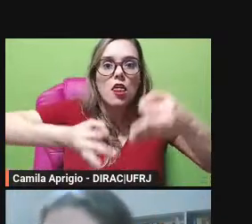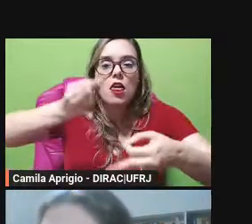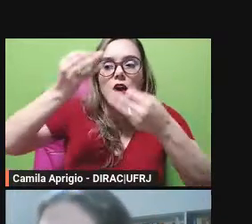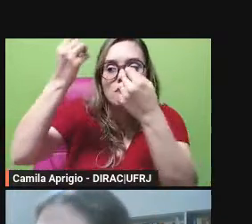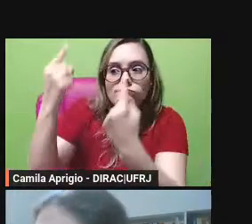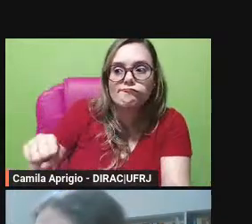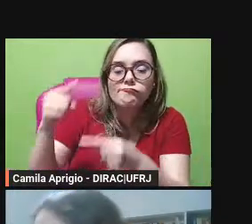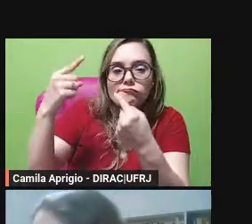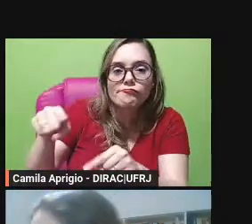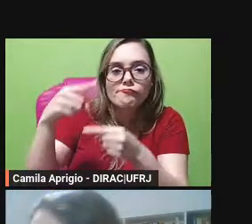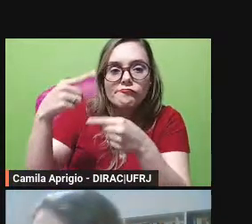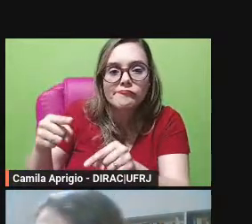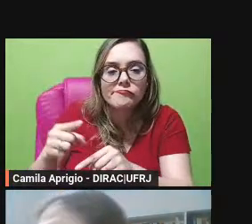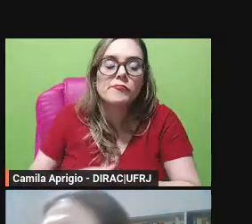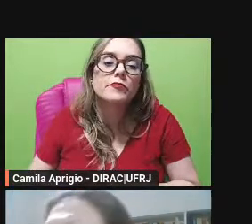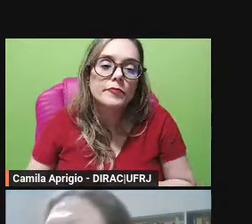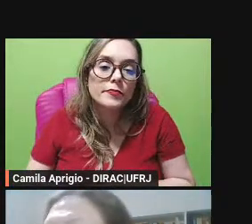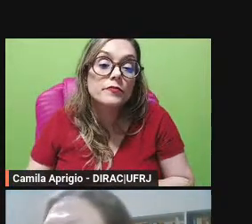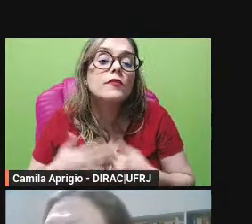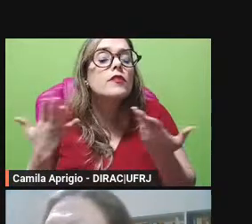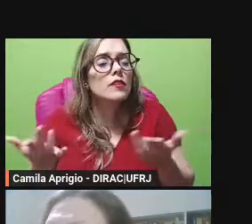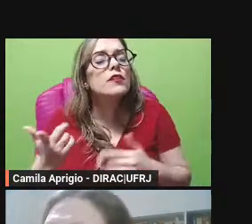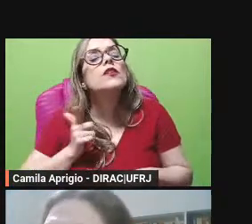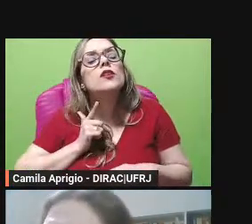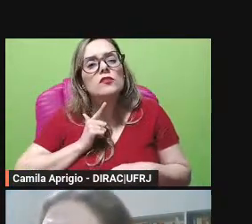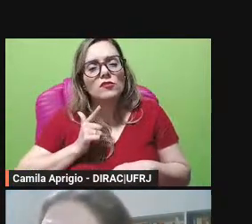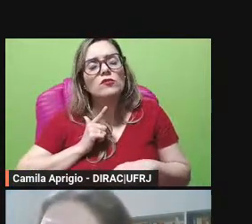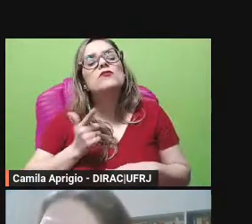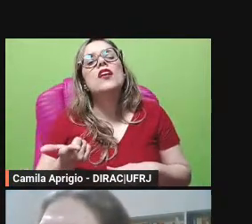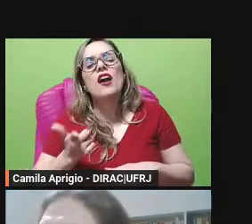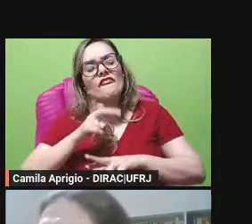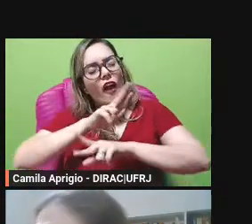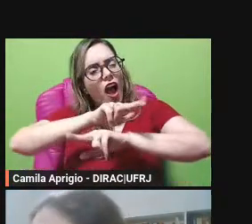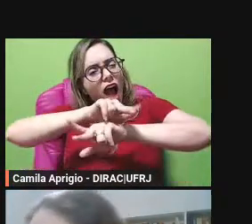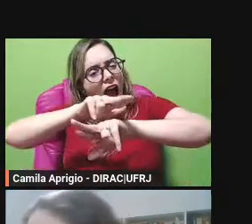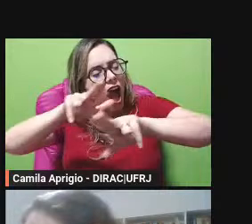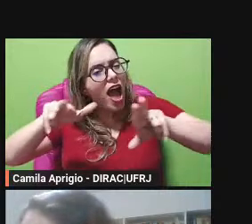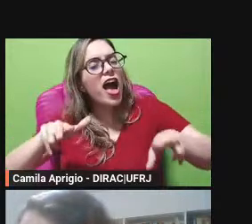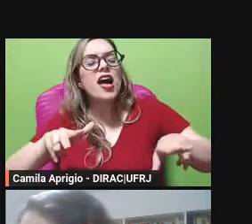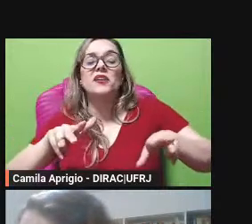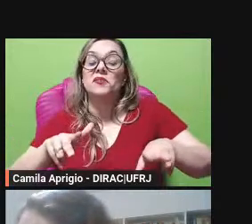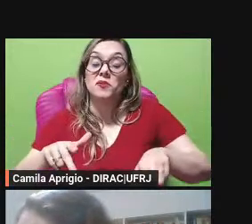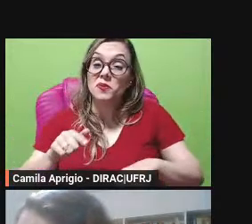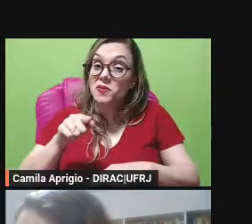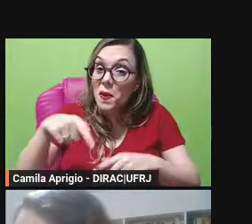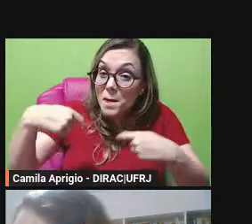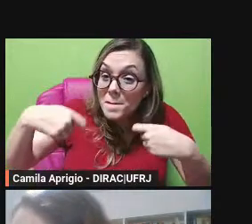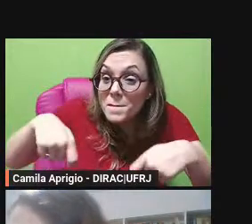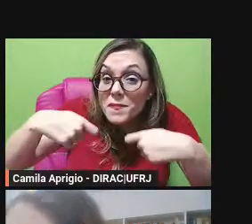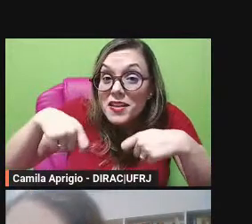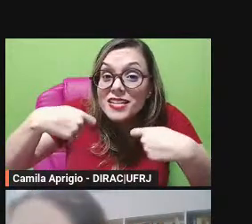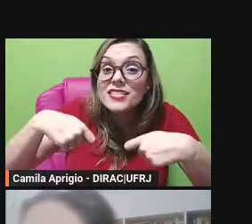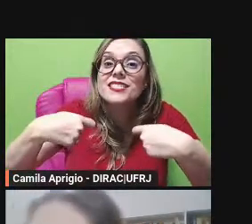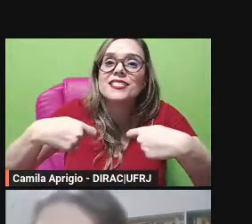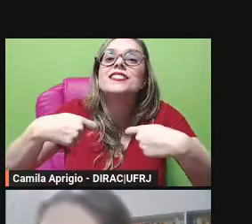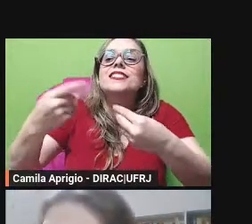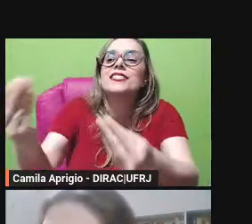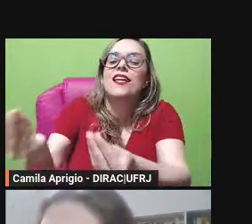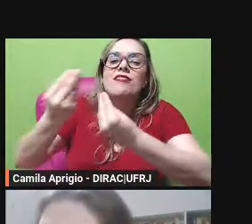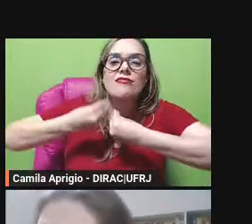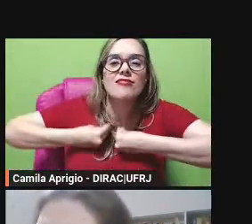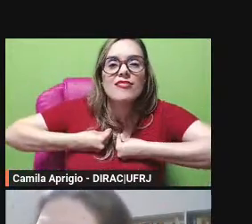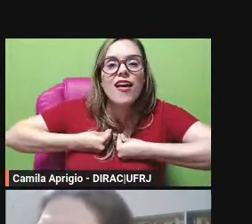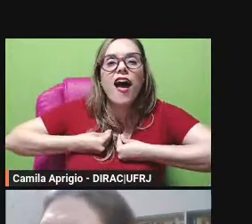eles também estavam foram depositários dos reféns né e tinham que estavam se recusando a devolver